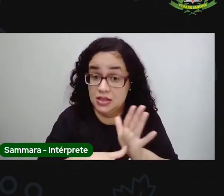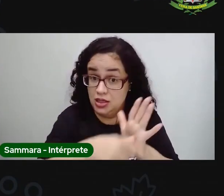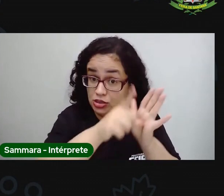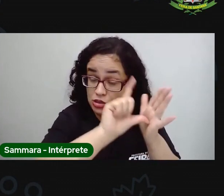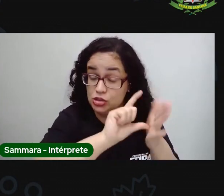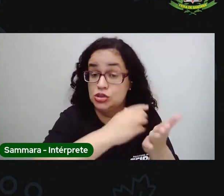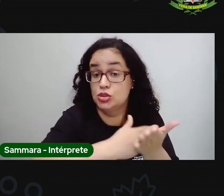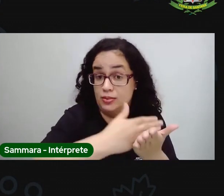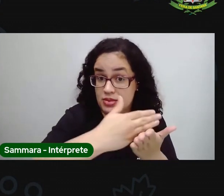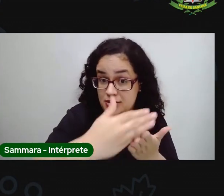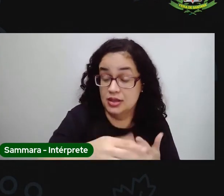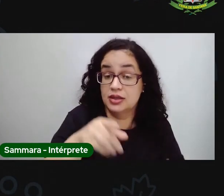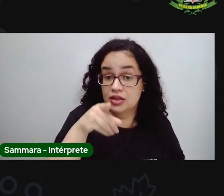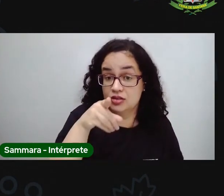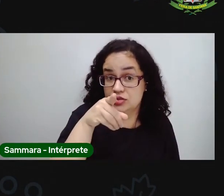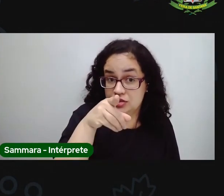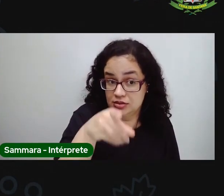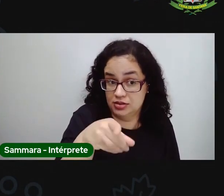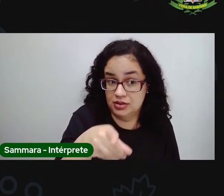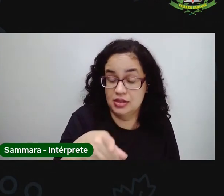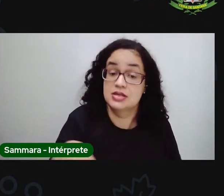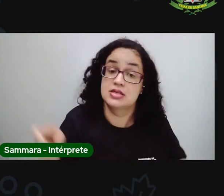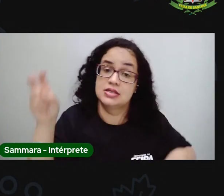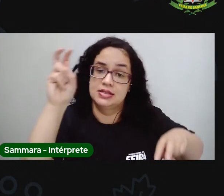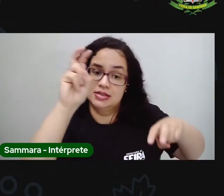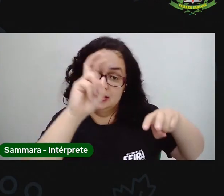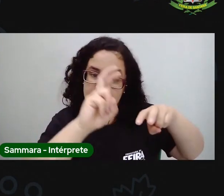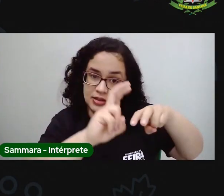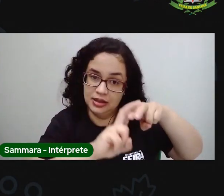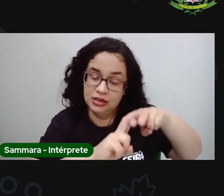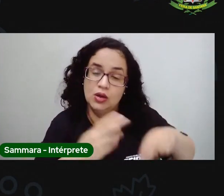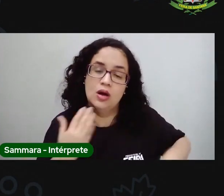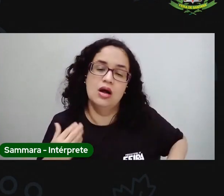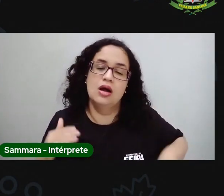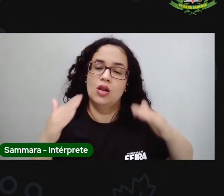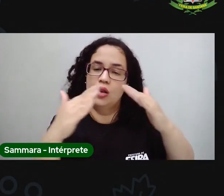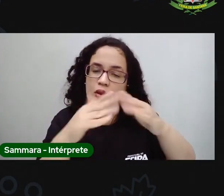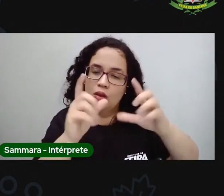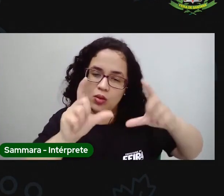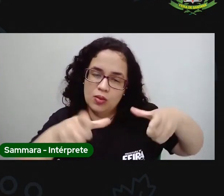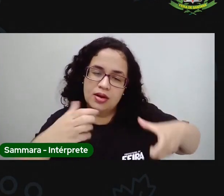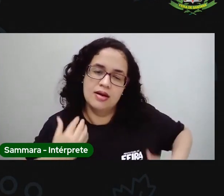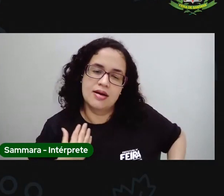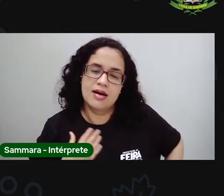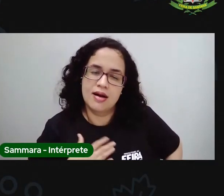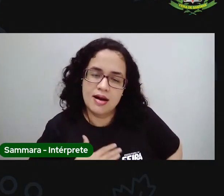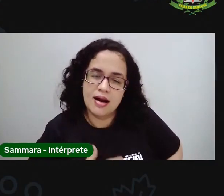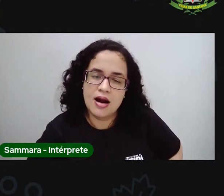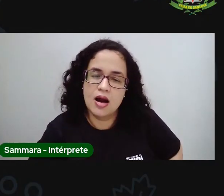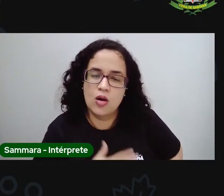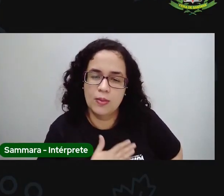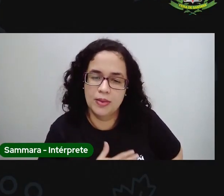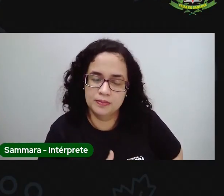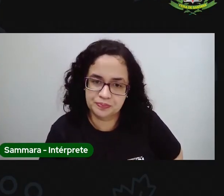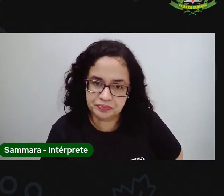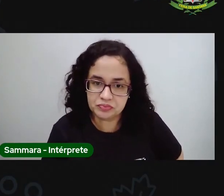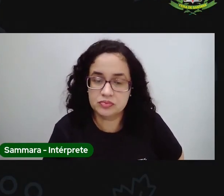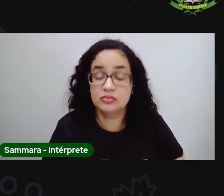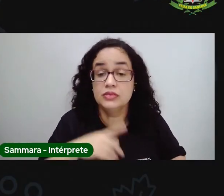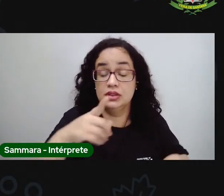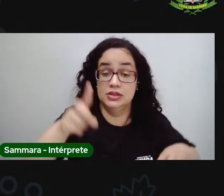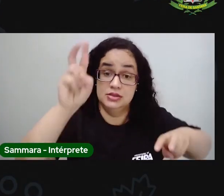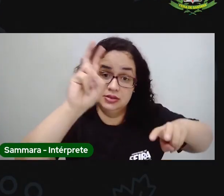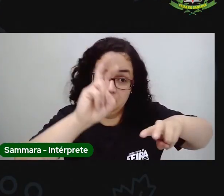eu preciso que vocês estejam sentados em um lugar confortável. Procure um lugar bem confortável para vocês se